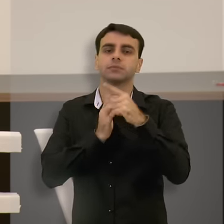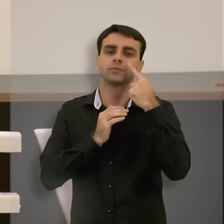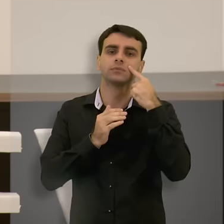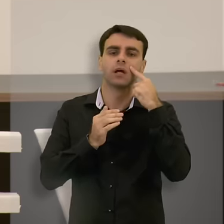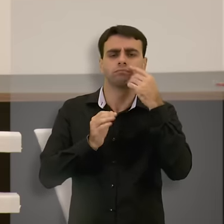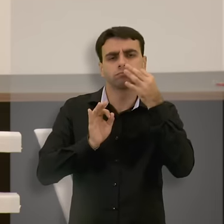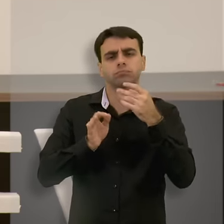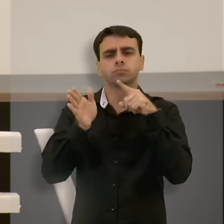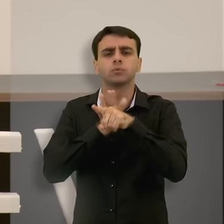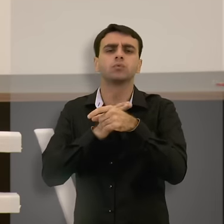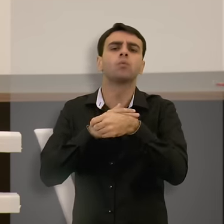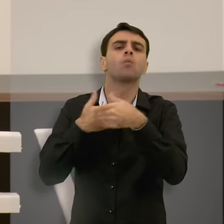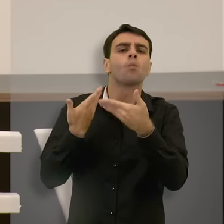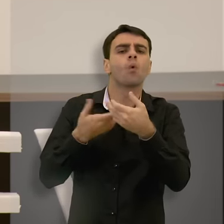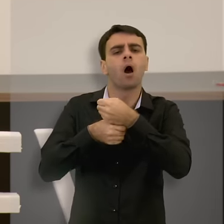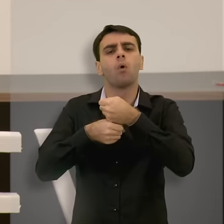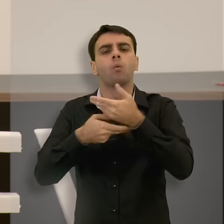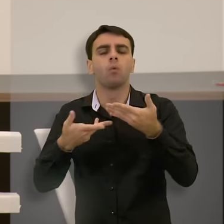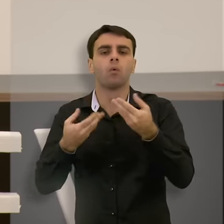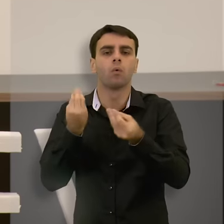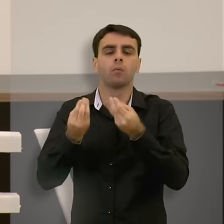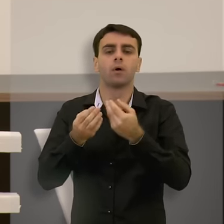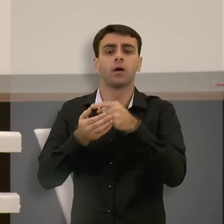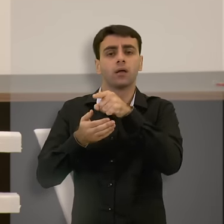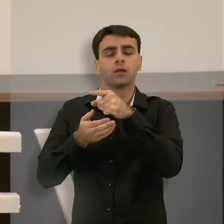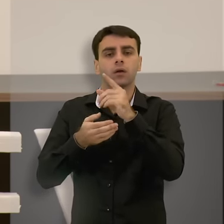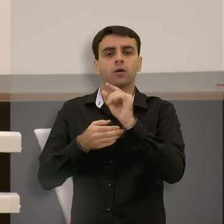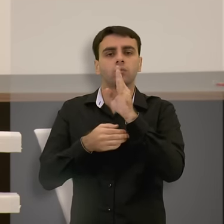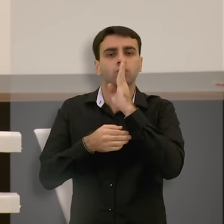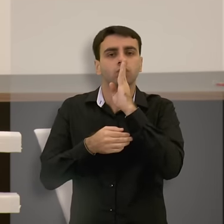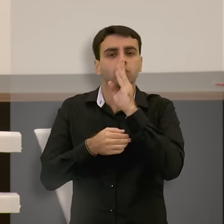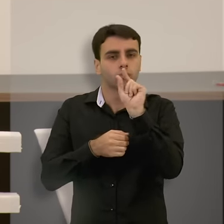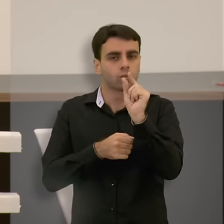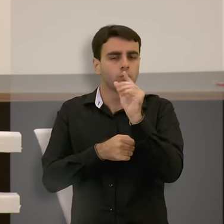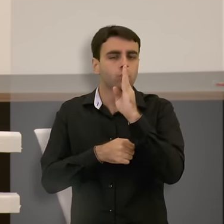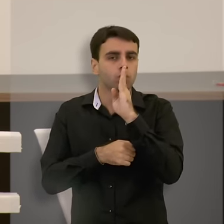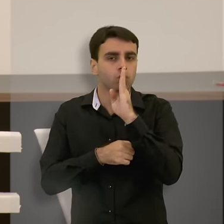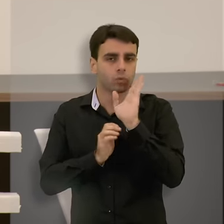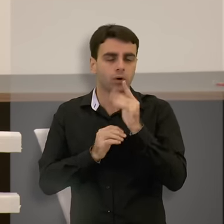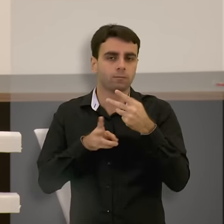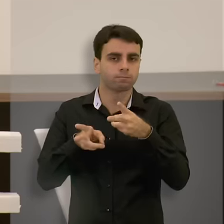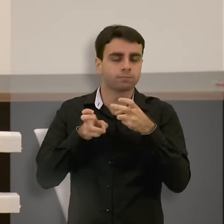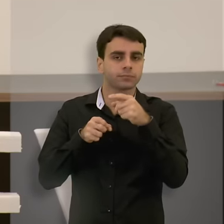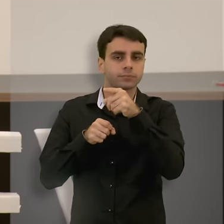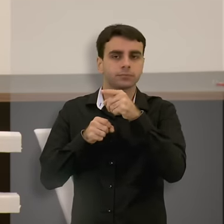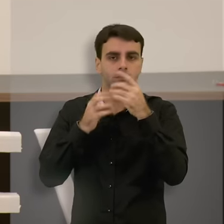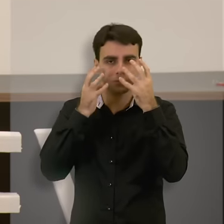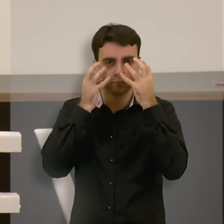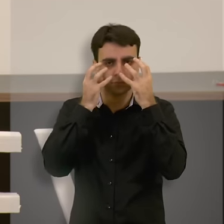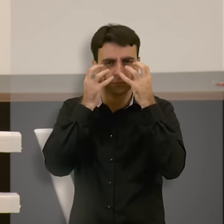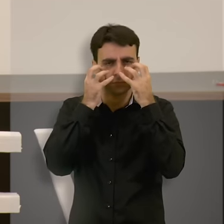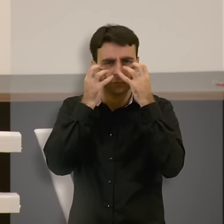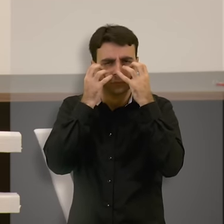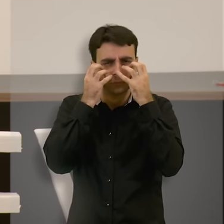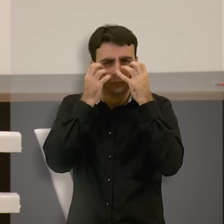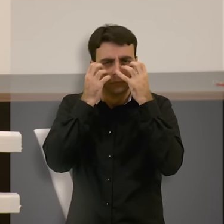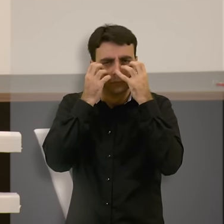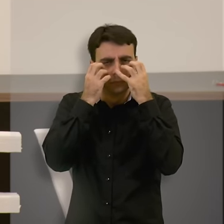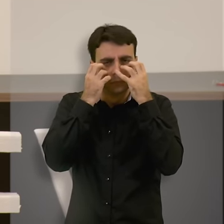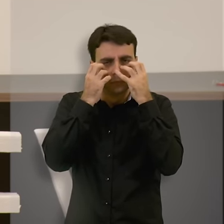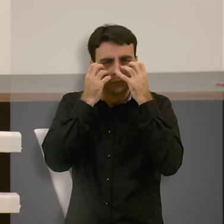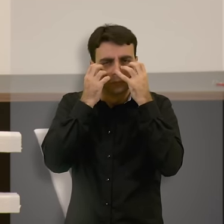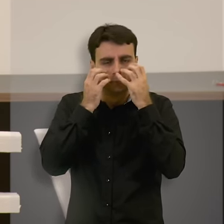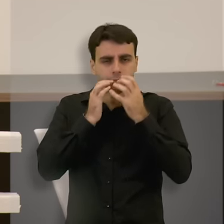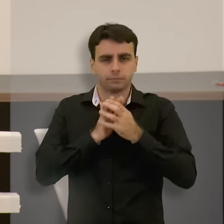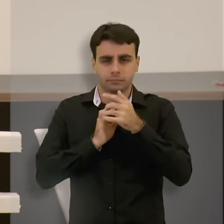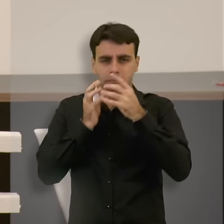objetivas, há quanto tempo, como é que era essa insônia, eu deixei um pequeno silêncio, porque eu percebi que o paciente se emocionou um pouco na hora que ele falou